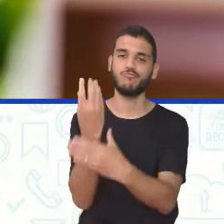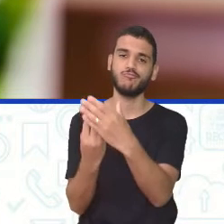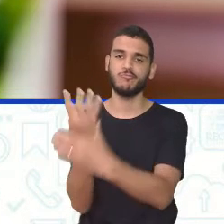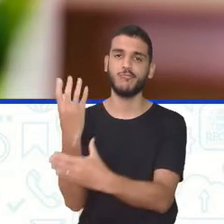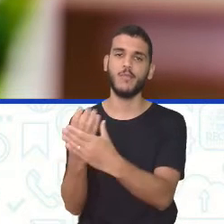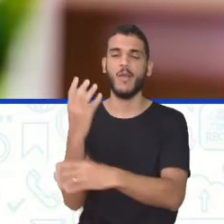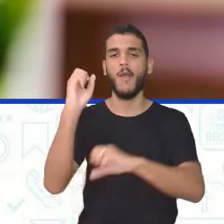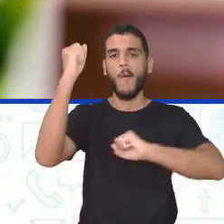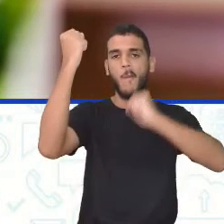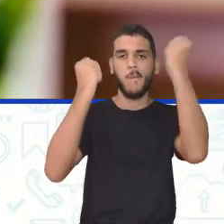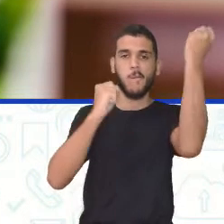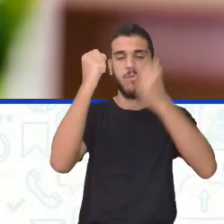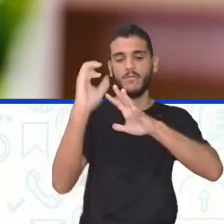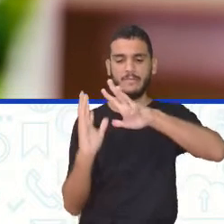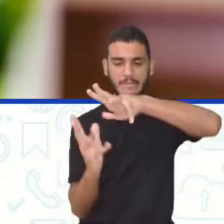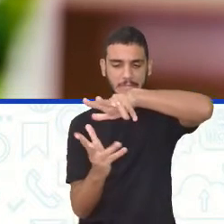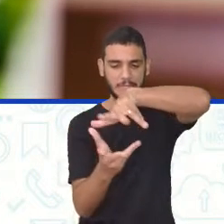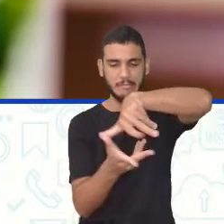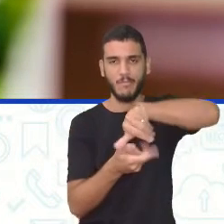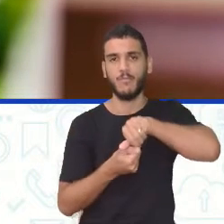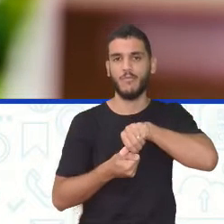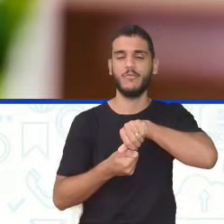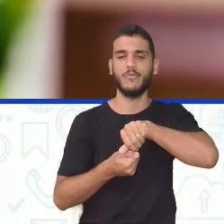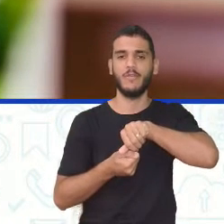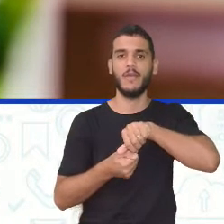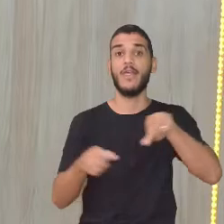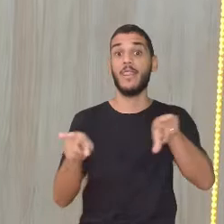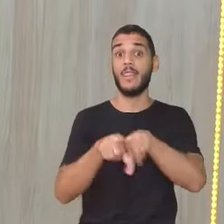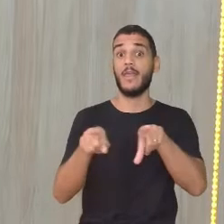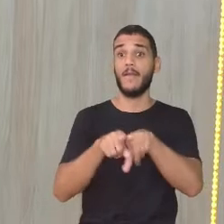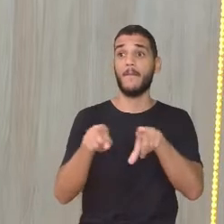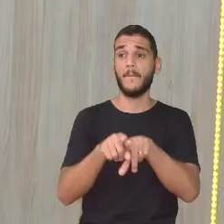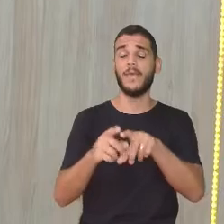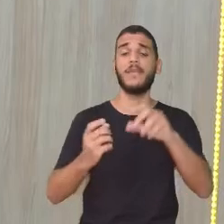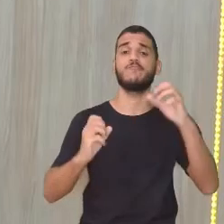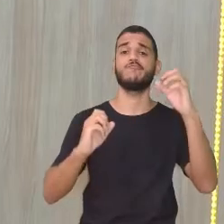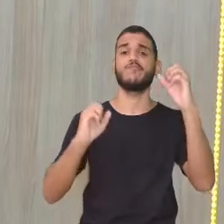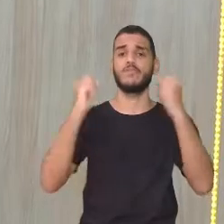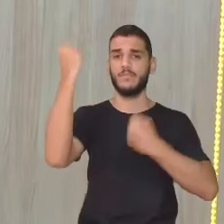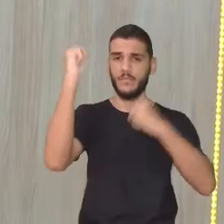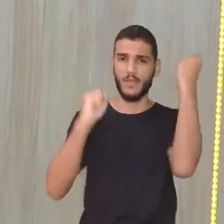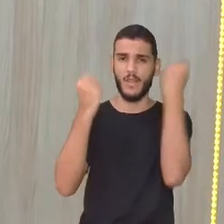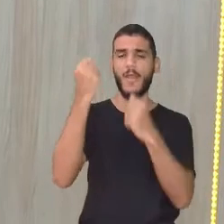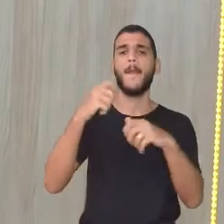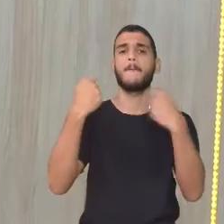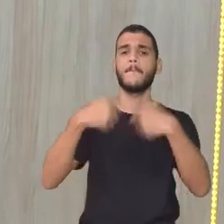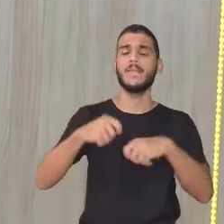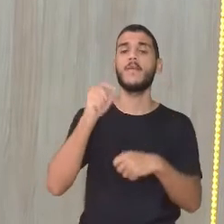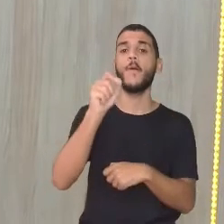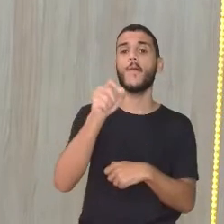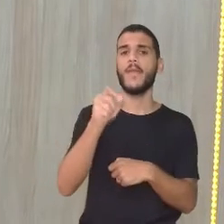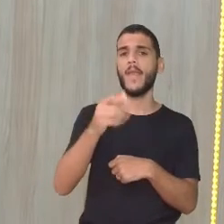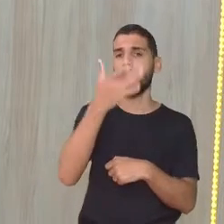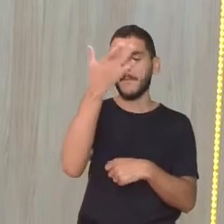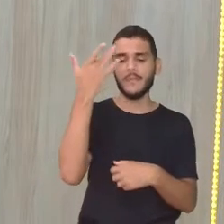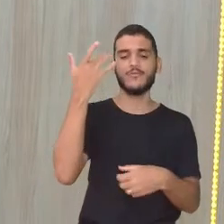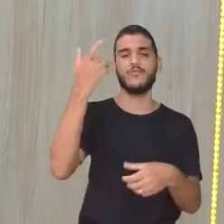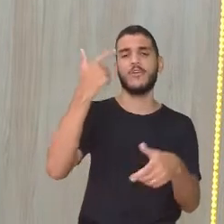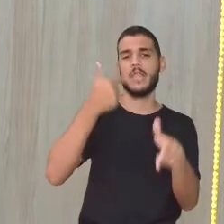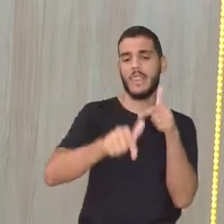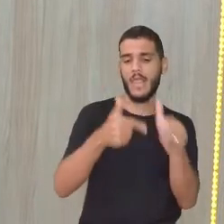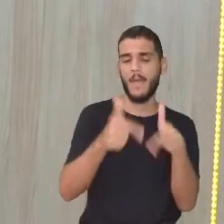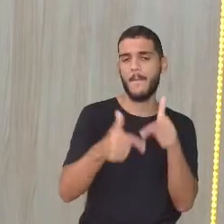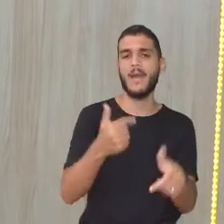longo do mundo todo. E aí, com a industrialização, precisa de quê? De mão de obra, né? Mão de obra chama quem?